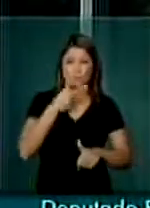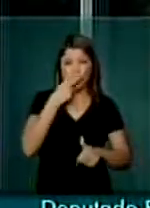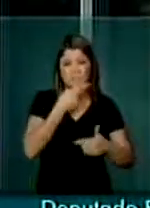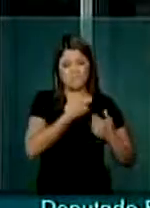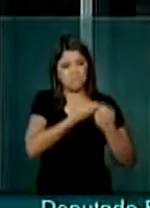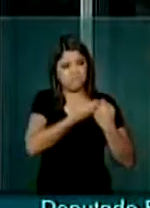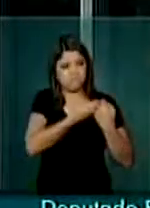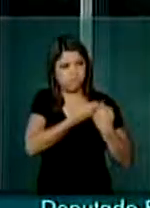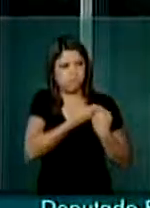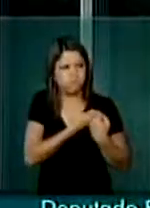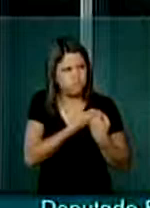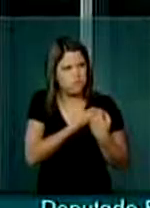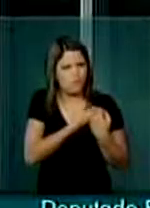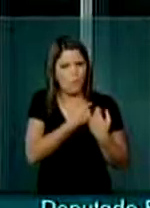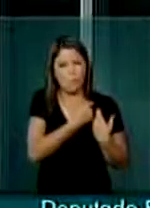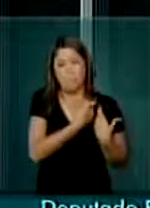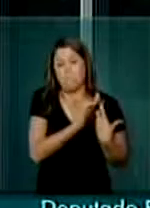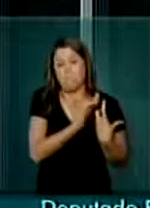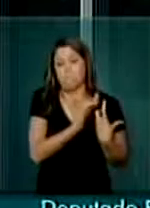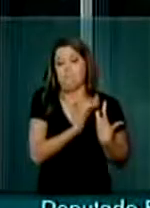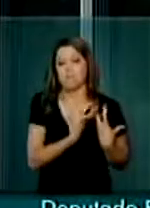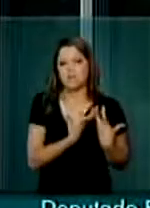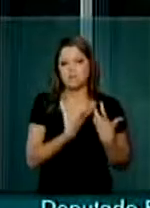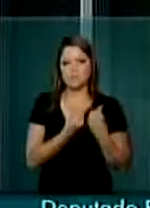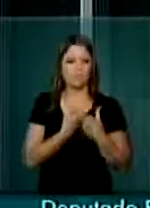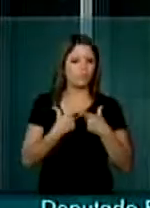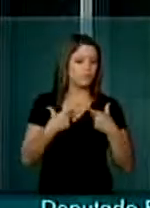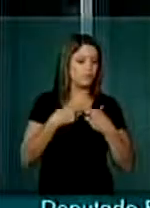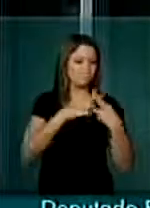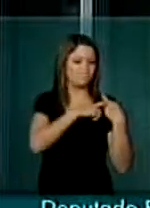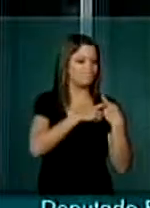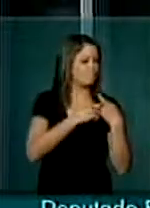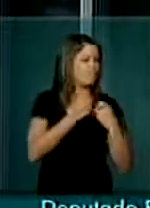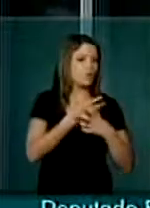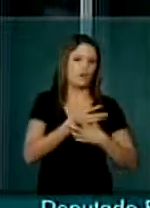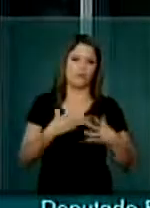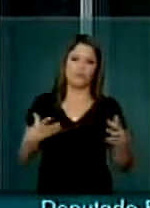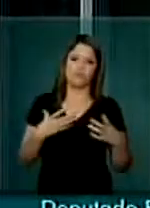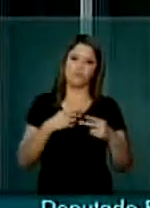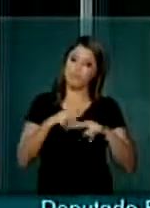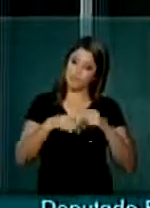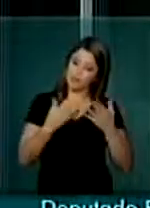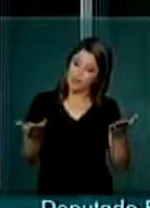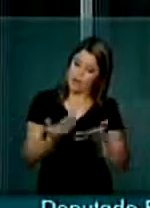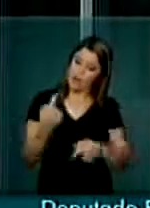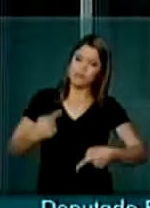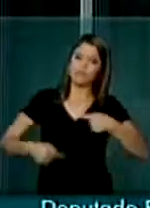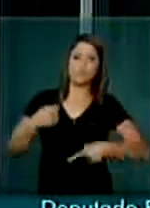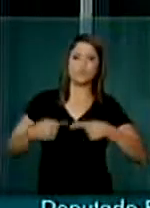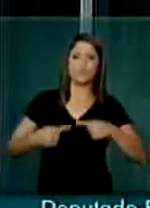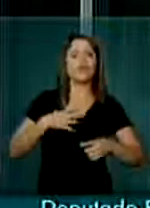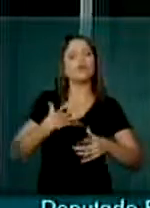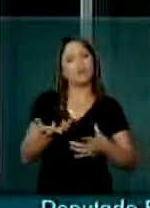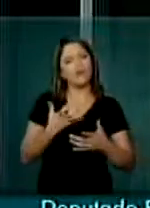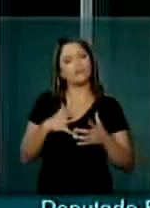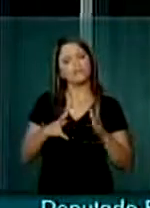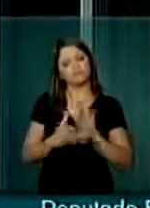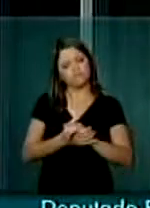piano nas costas e tem pagado a conta, senhor presidente. Então, momento, nesse momento de discutirmos, quero aqui me